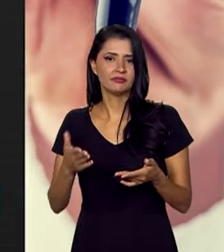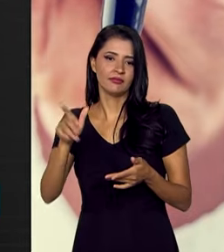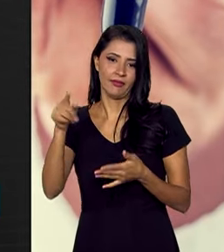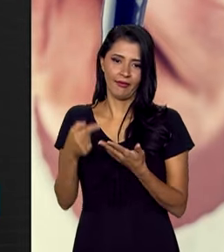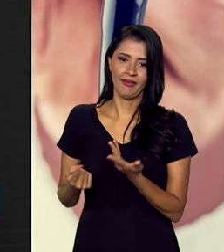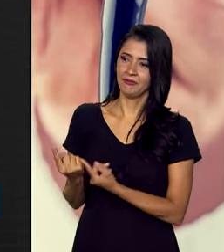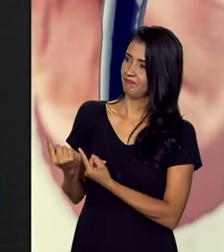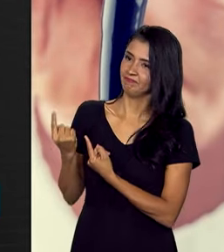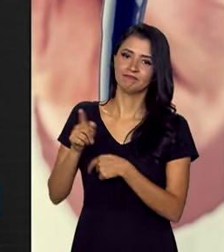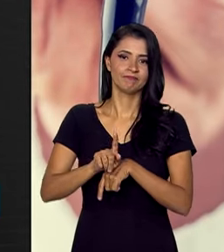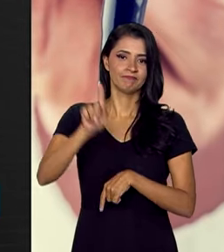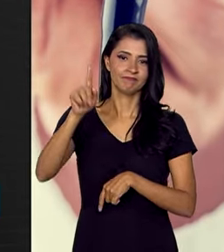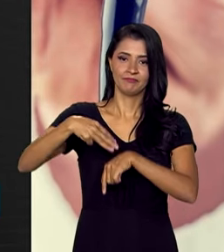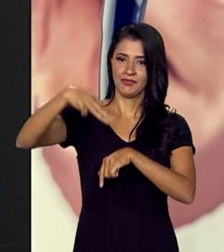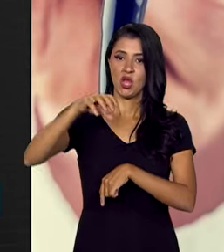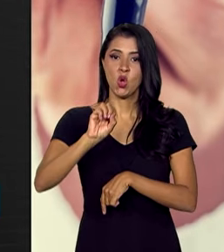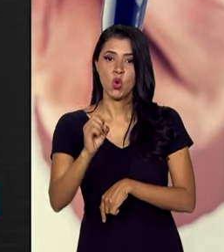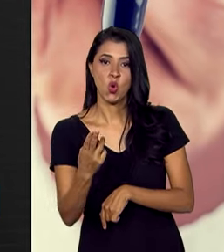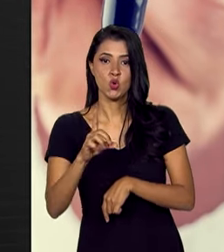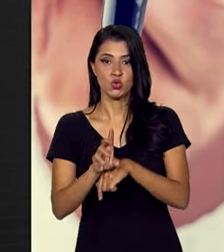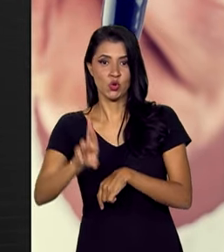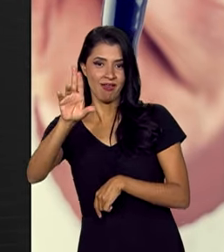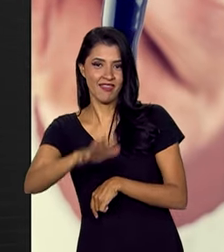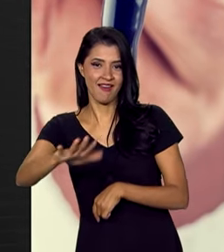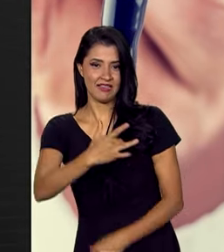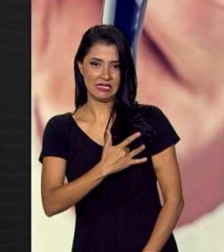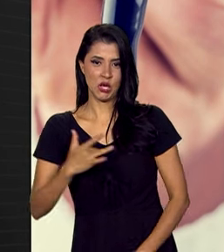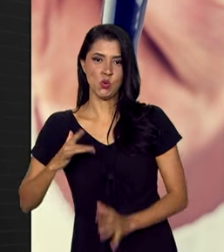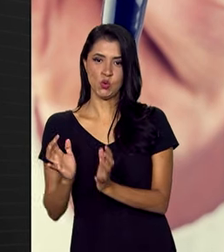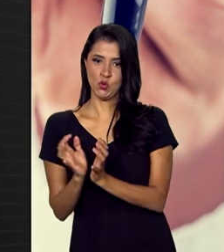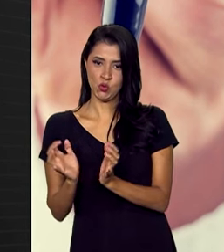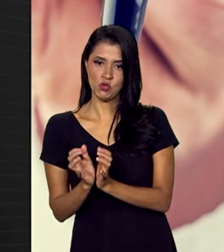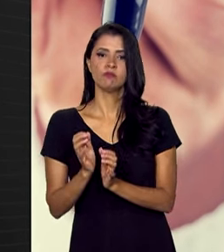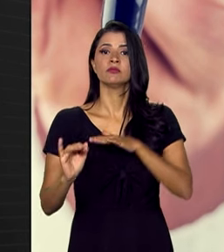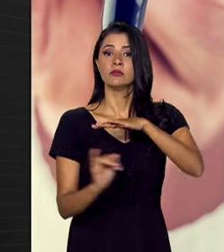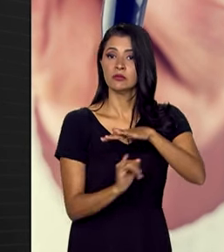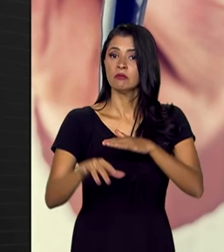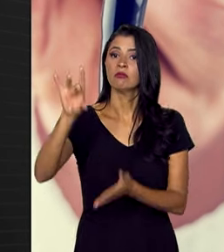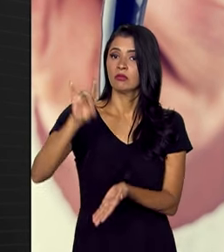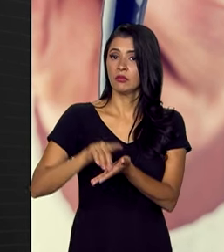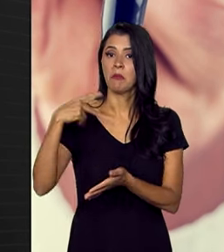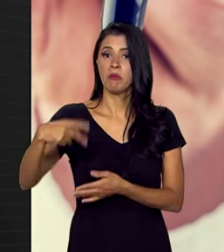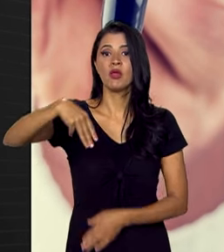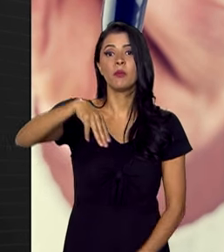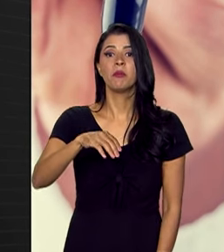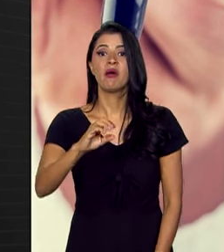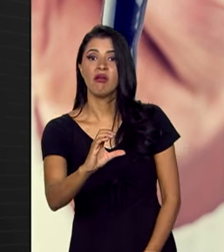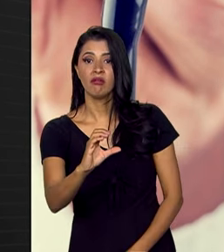eles, graduação, mestrado ou doutorado na área de saúde coletiva em instituições reconhecidas pelo MEC,